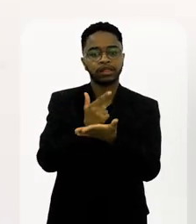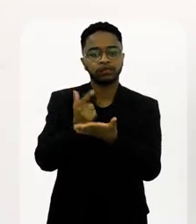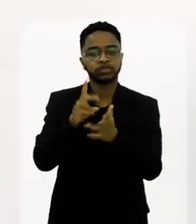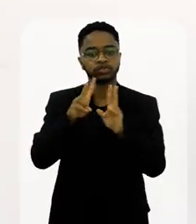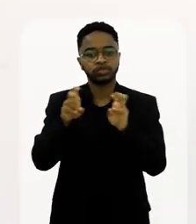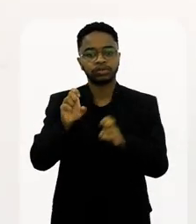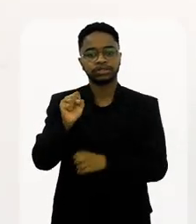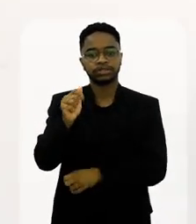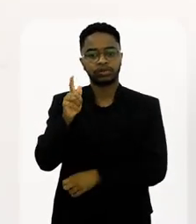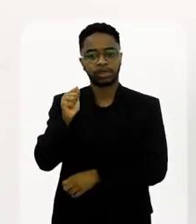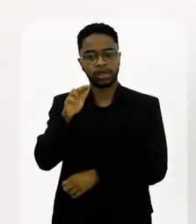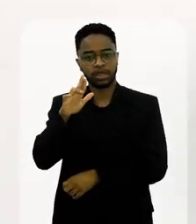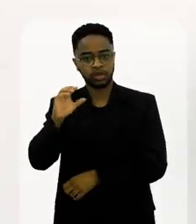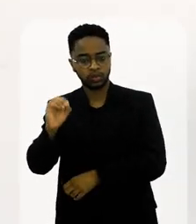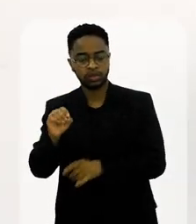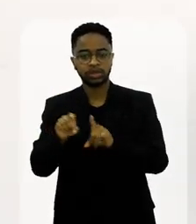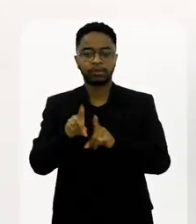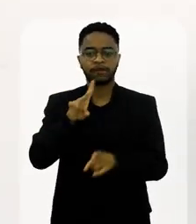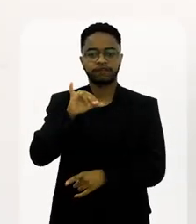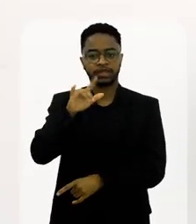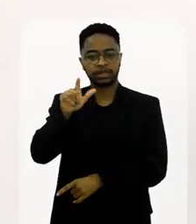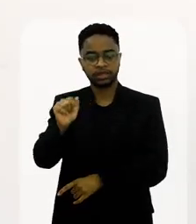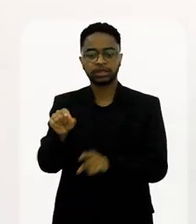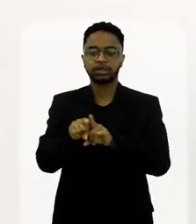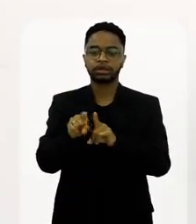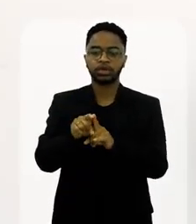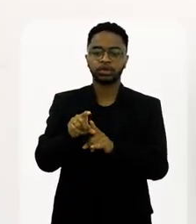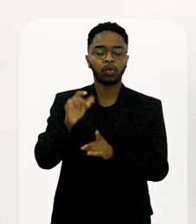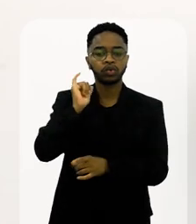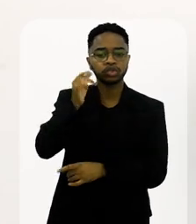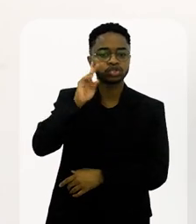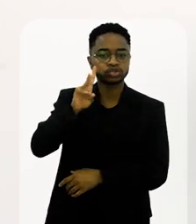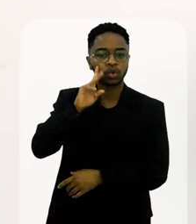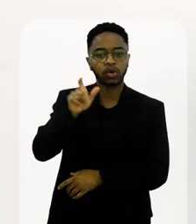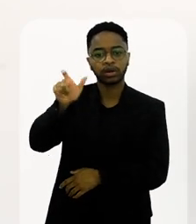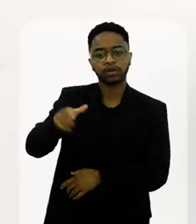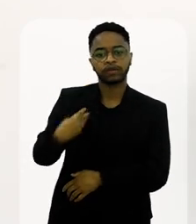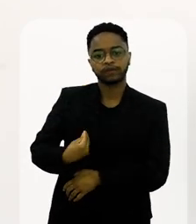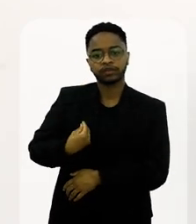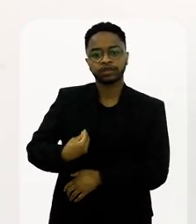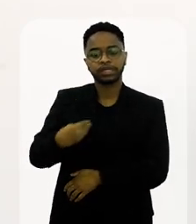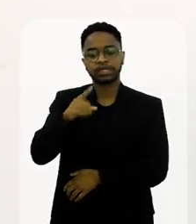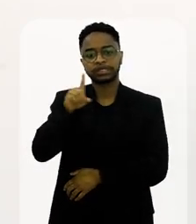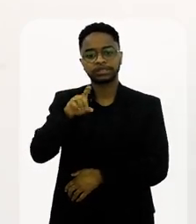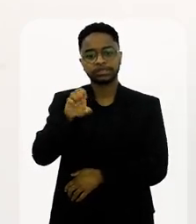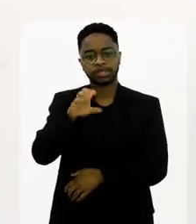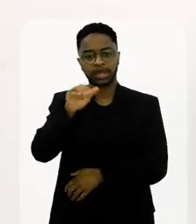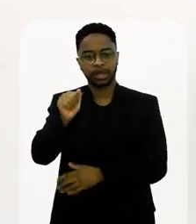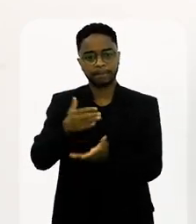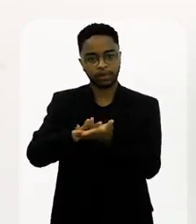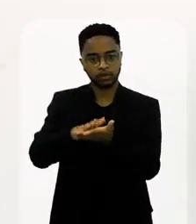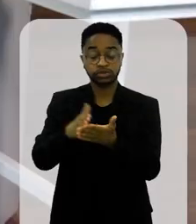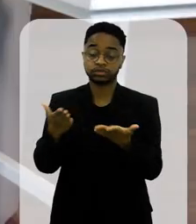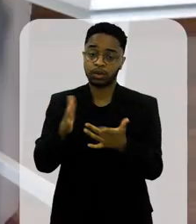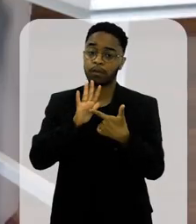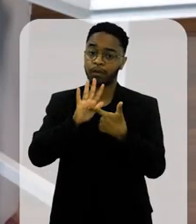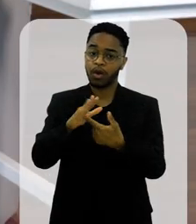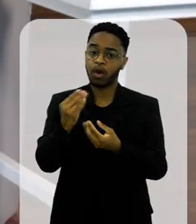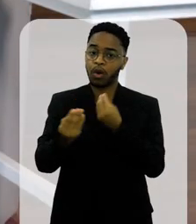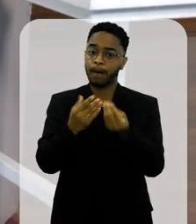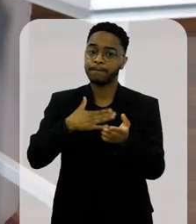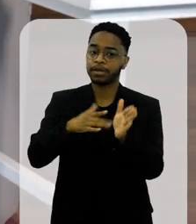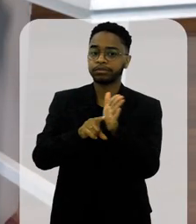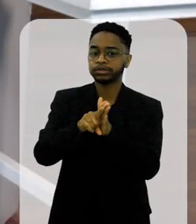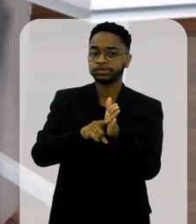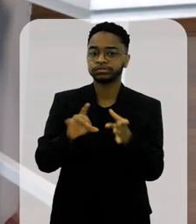Salgueiro, lanço um livro sobre a Vila Isabel, lanço a biografia do Zeca Pagodinho. Então, são coisas que vão trazendo de alguma forma visibilidade para essa minha pesquisa